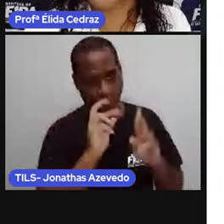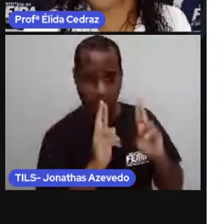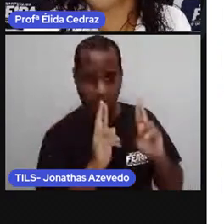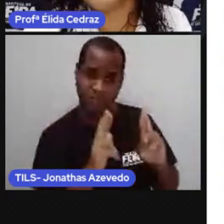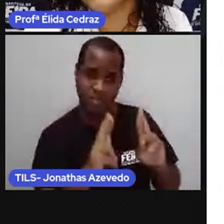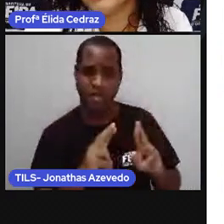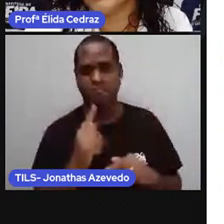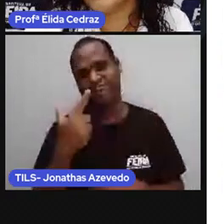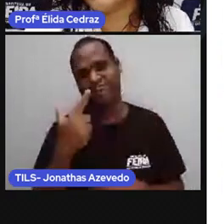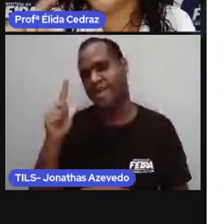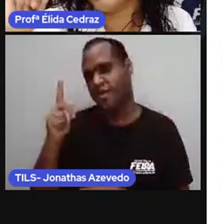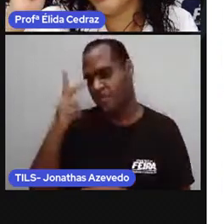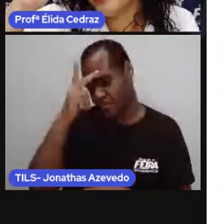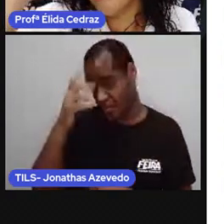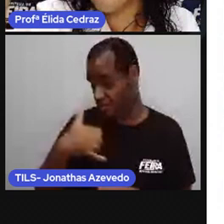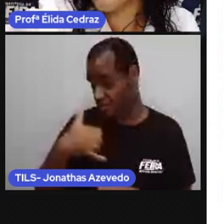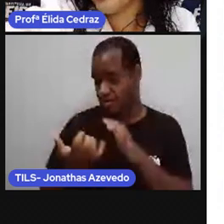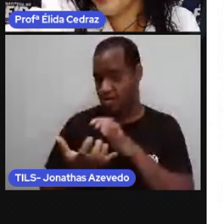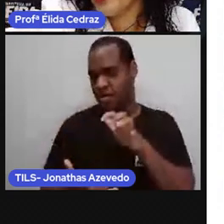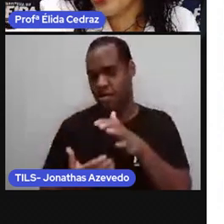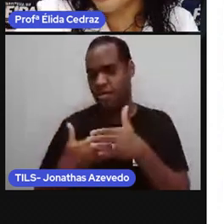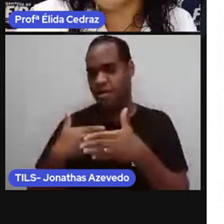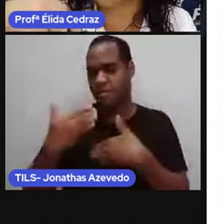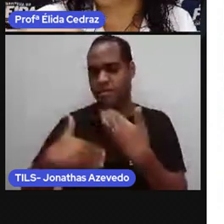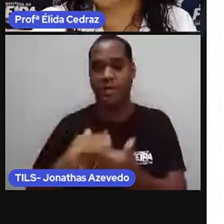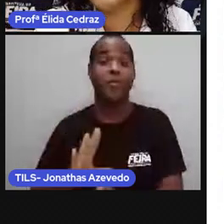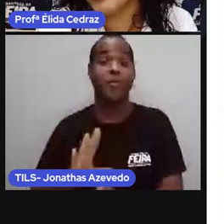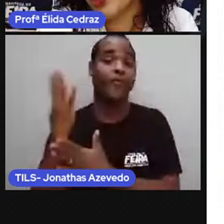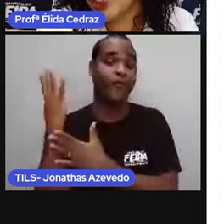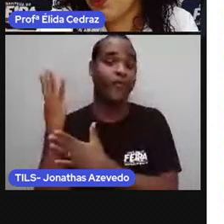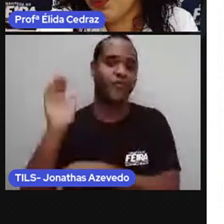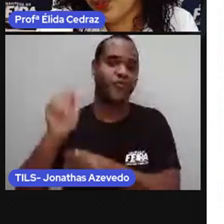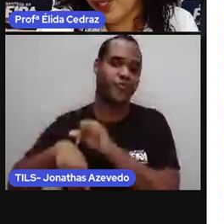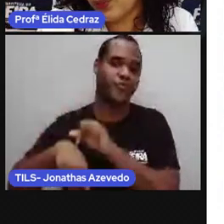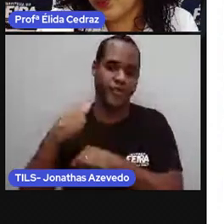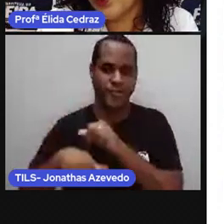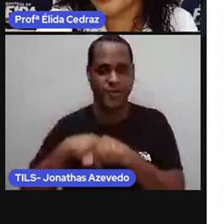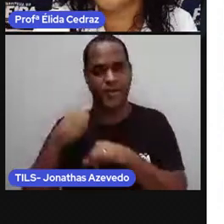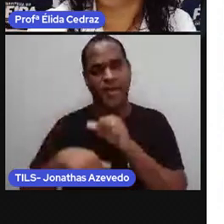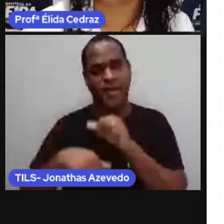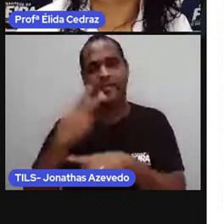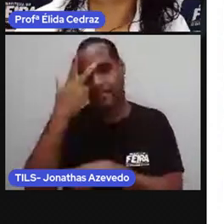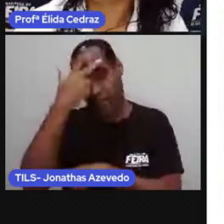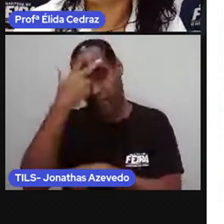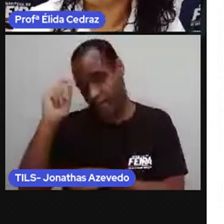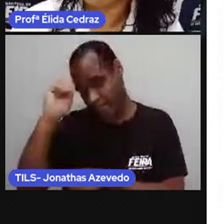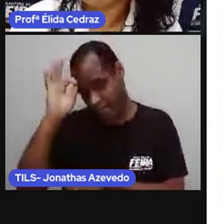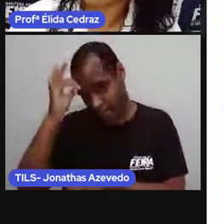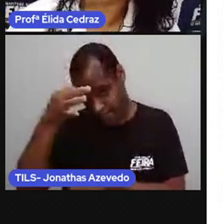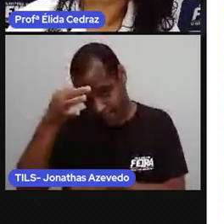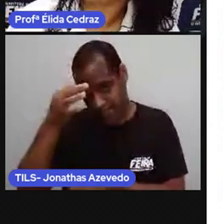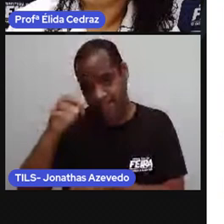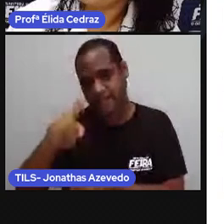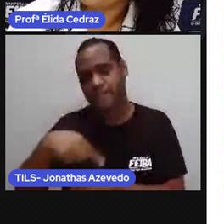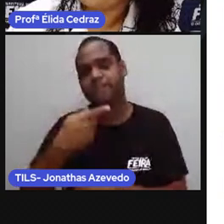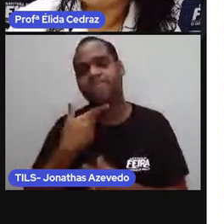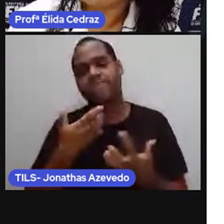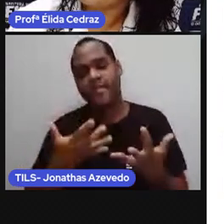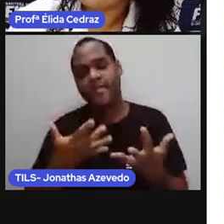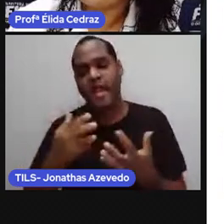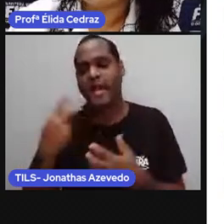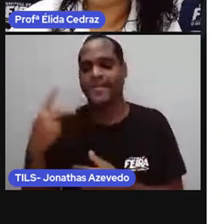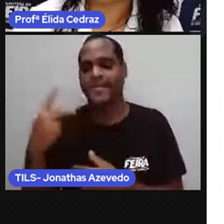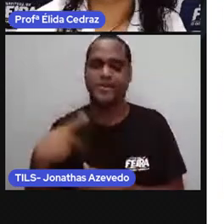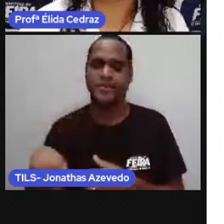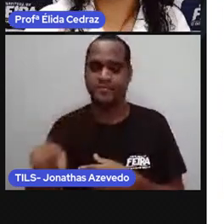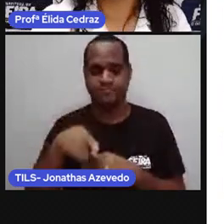velhos pensando que lá na frente, quando a gente for adulto, a gente também vai querer ser tratado